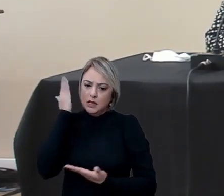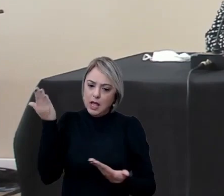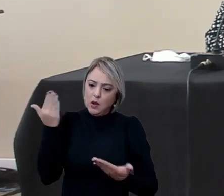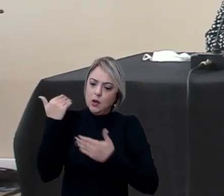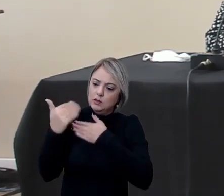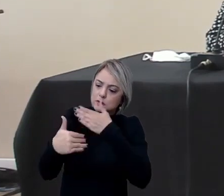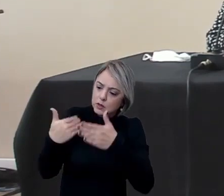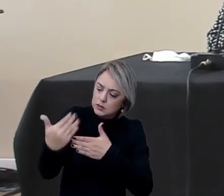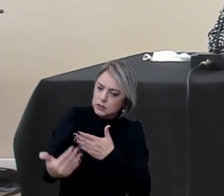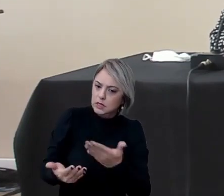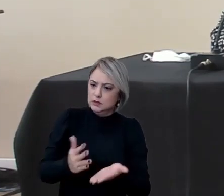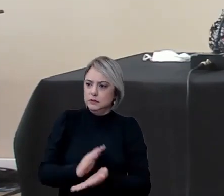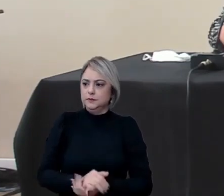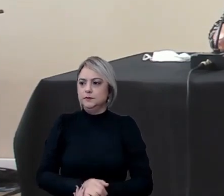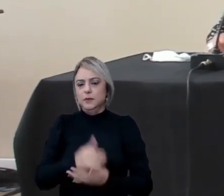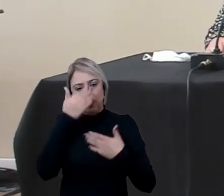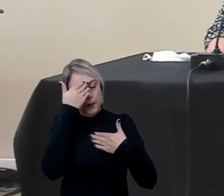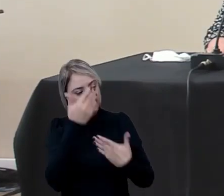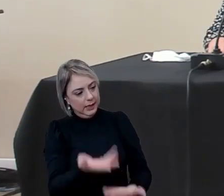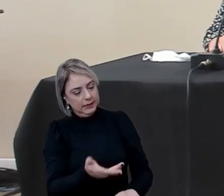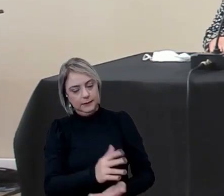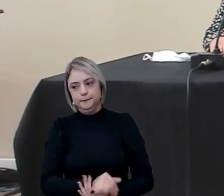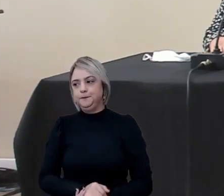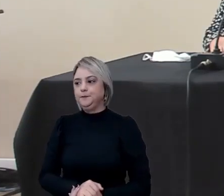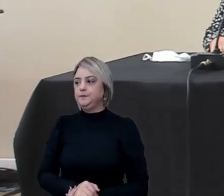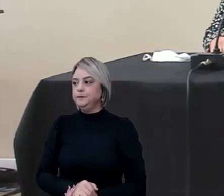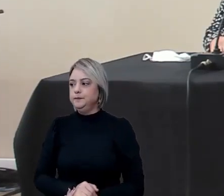nesse processo obrigada gente